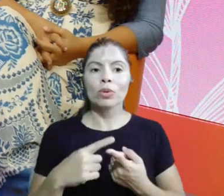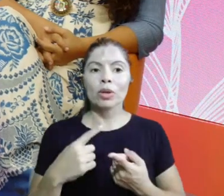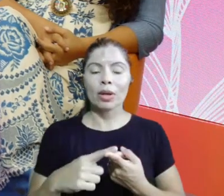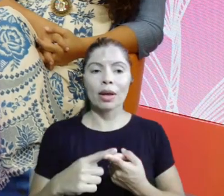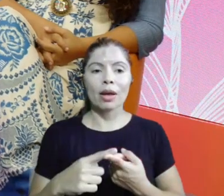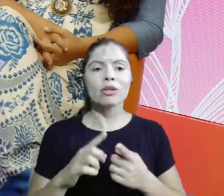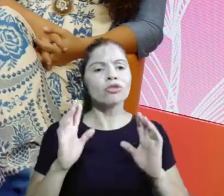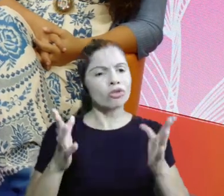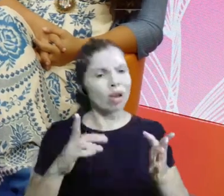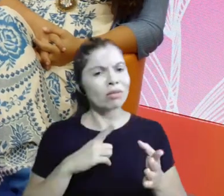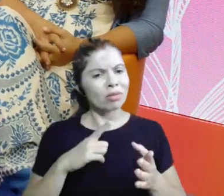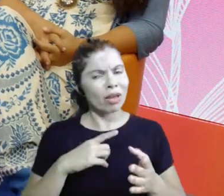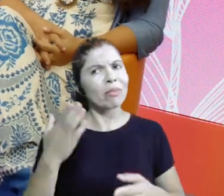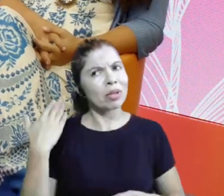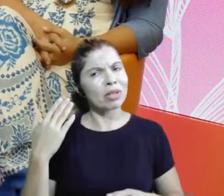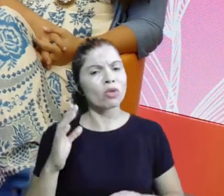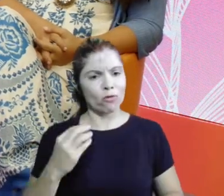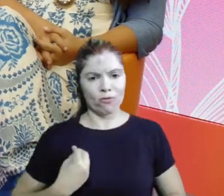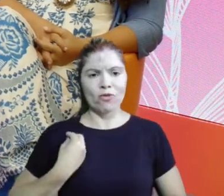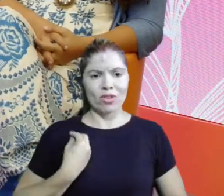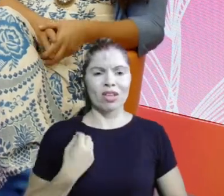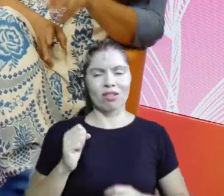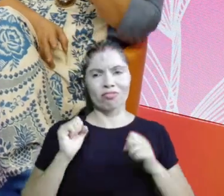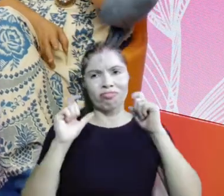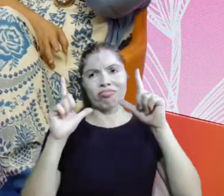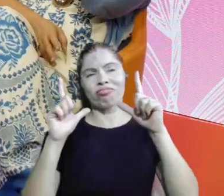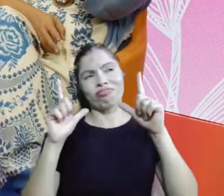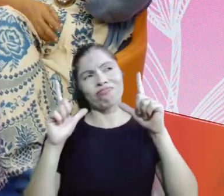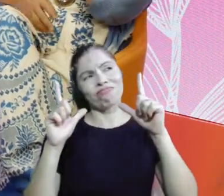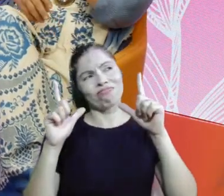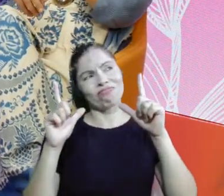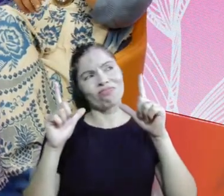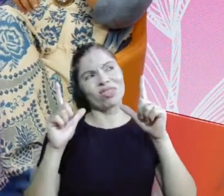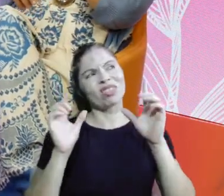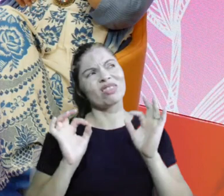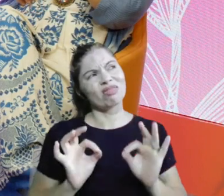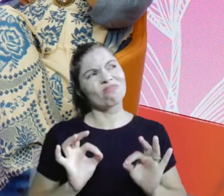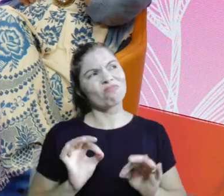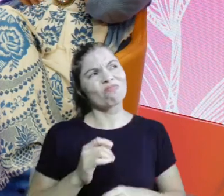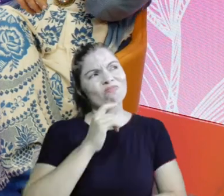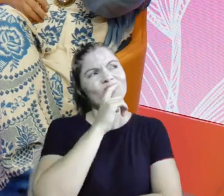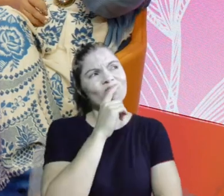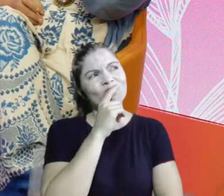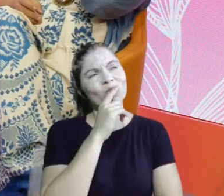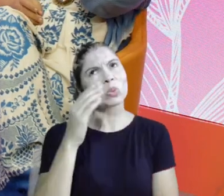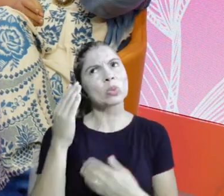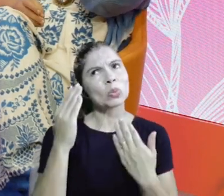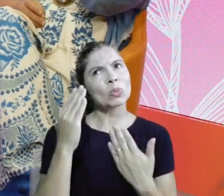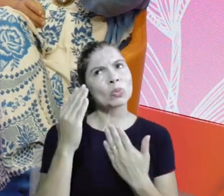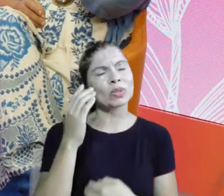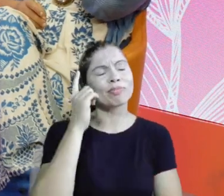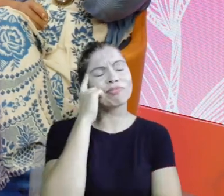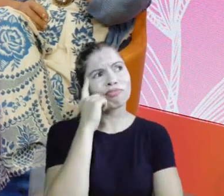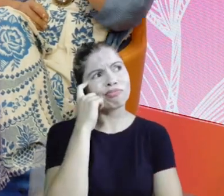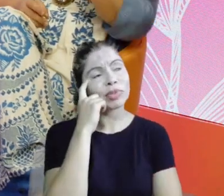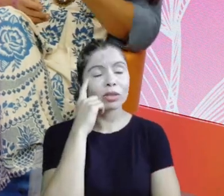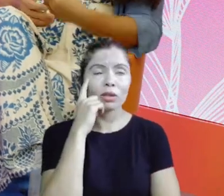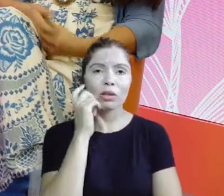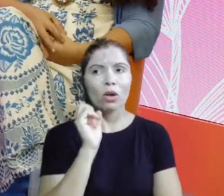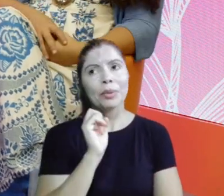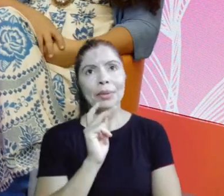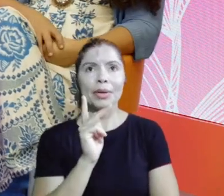porque já teve época que você acorda e fala assim, meu, será que é isso mesmo? Mais um dia. Ai, vamos lá, né?